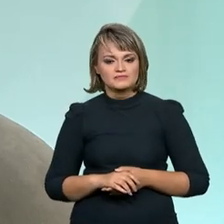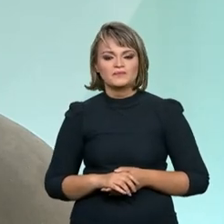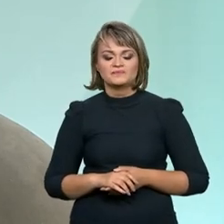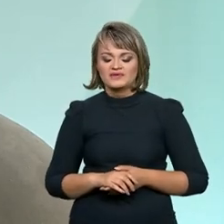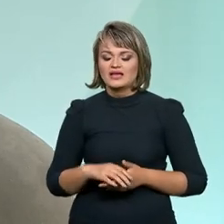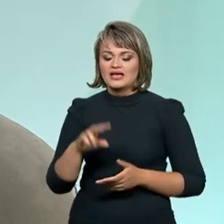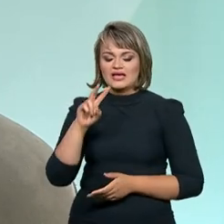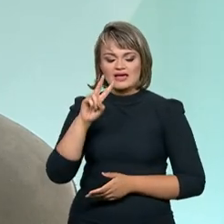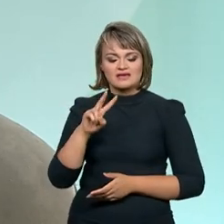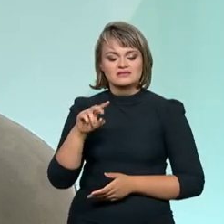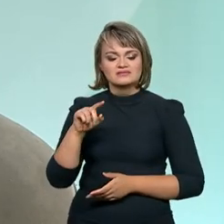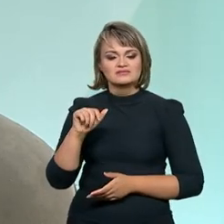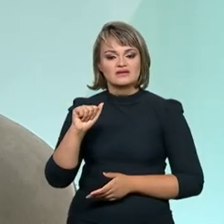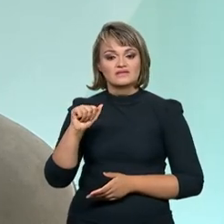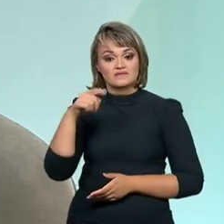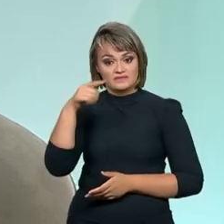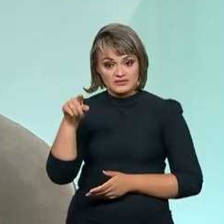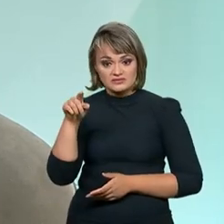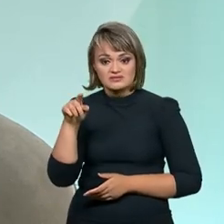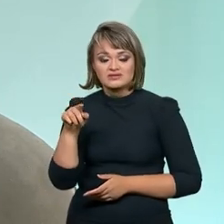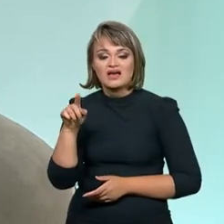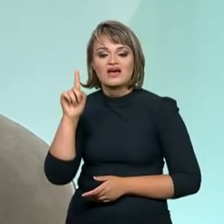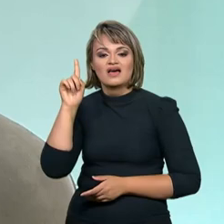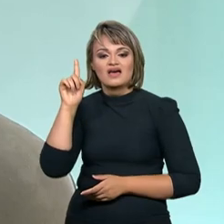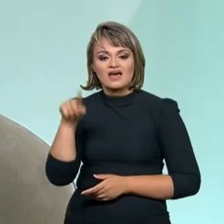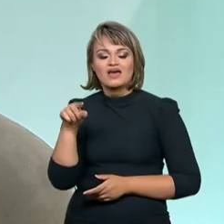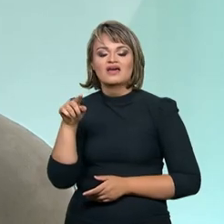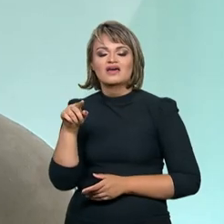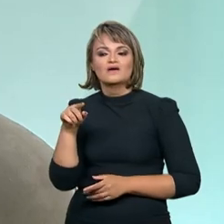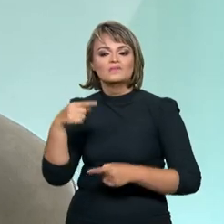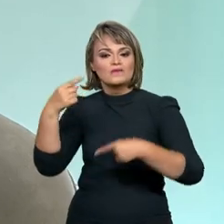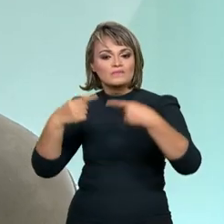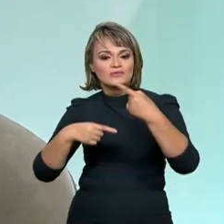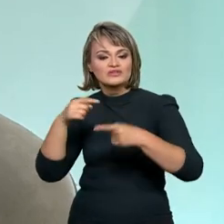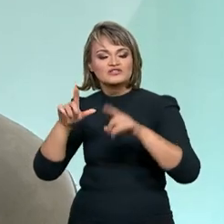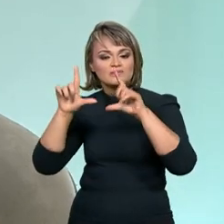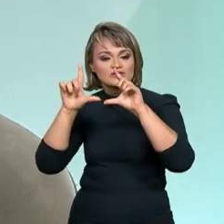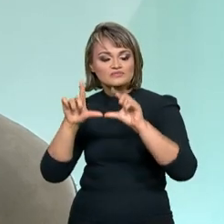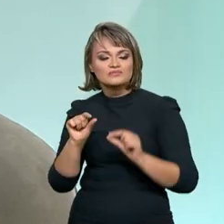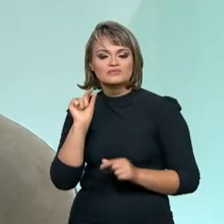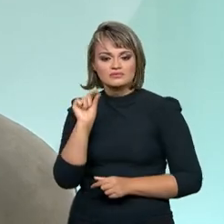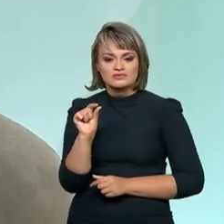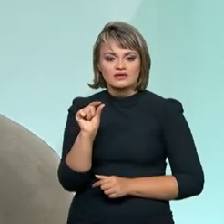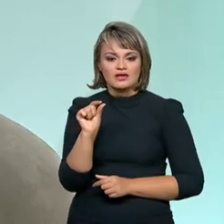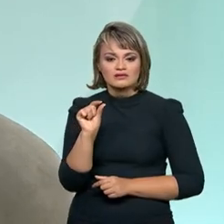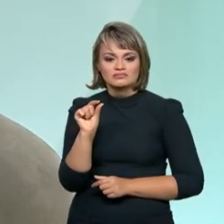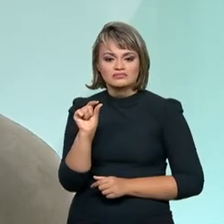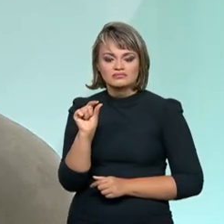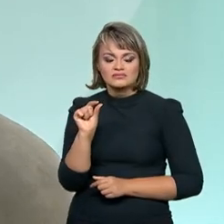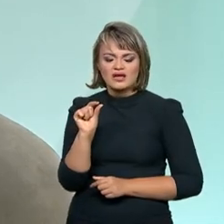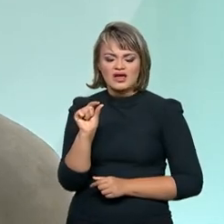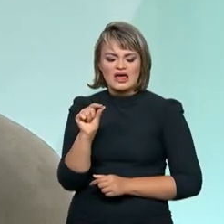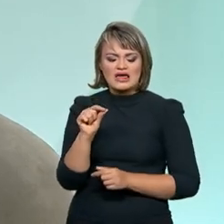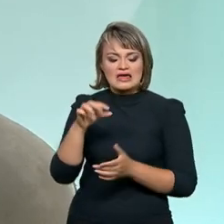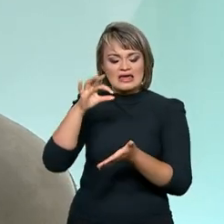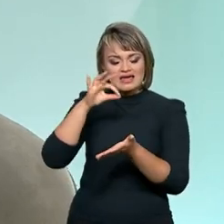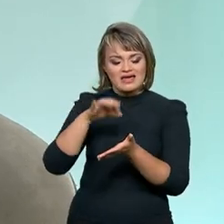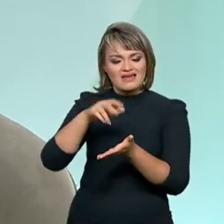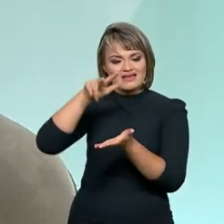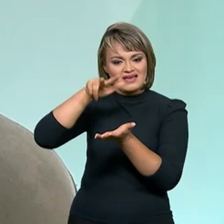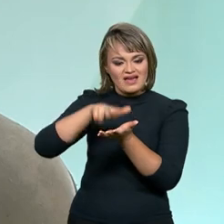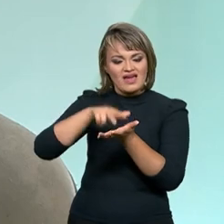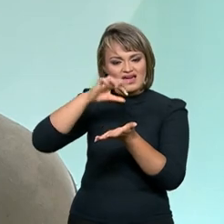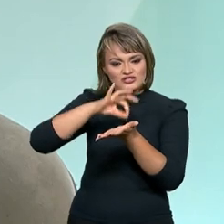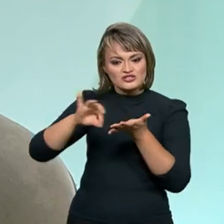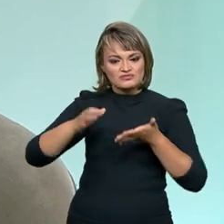compõem hoje uma estratégia dentro de uma política de redução dos subregistros de nascimento. Porque nós temos ainda no